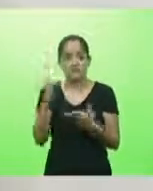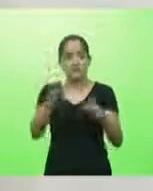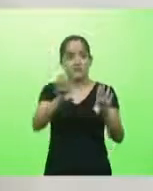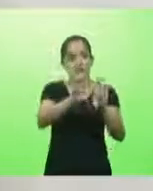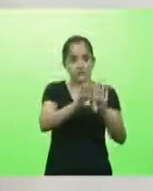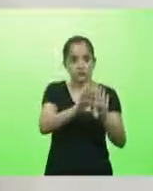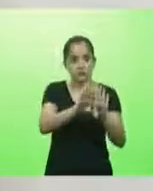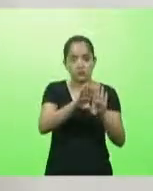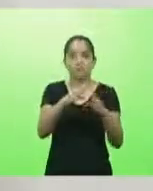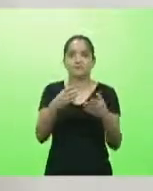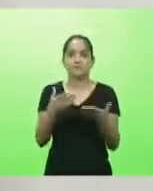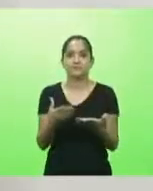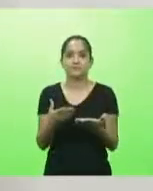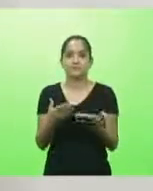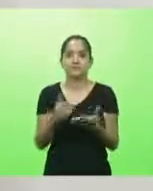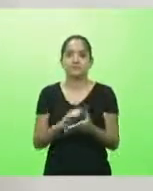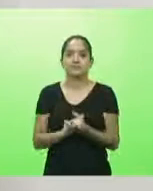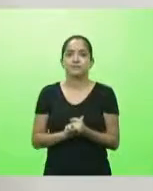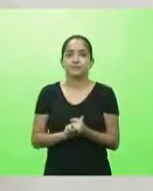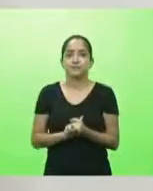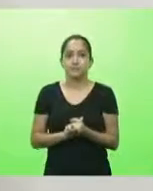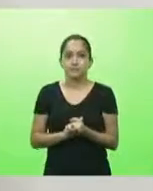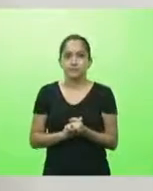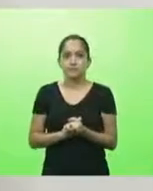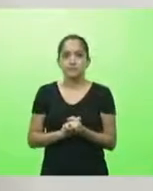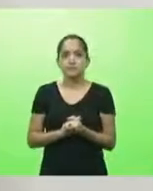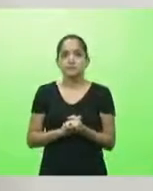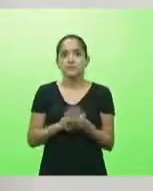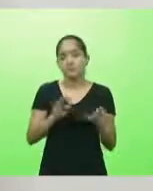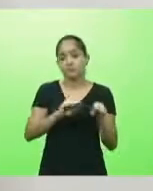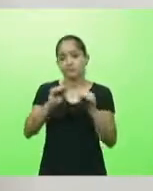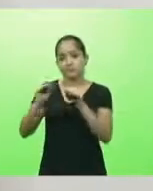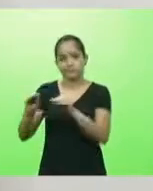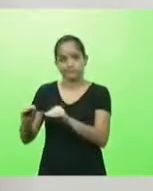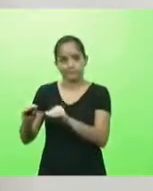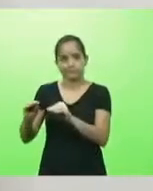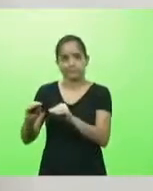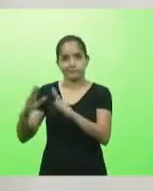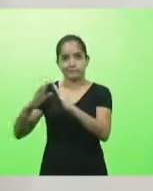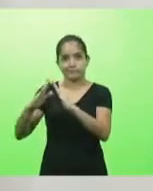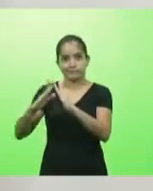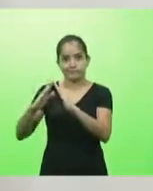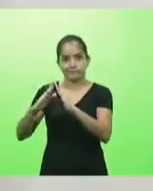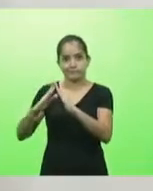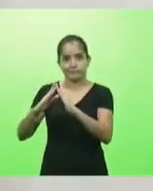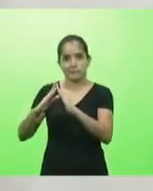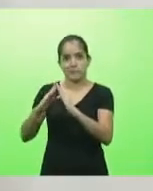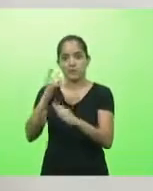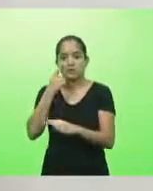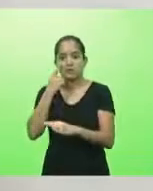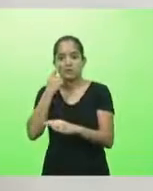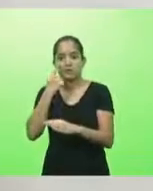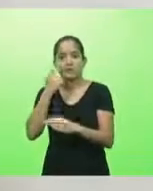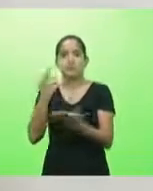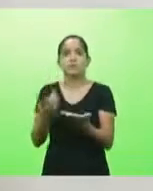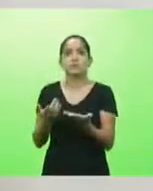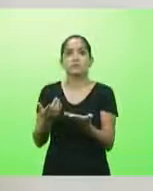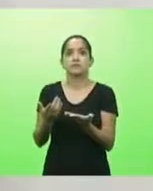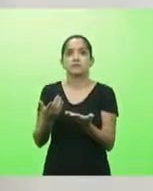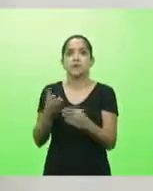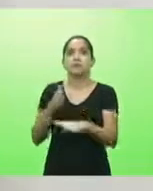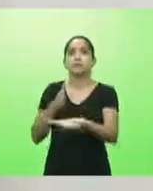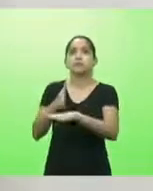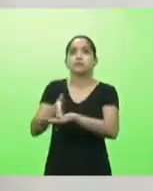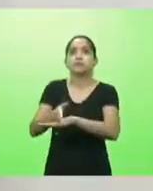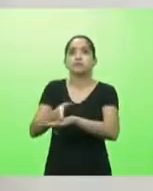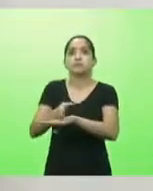a balança de precisão para outra casa que ele tinha. Quando colocou a balança em cima da mesa, quem que me entra a porta adentro? O pessoal do